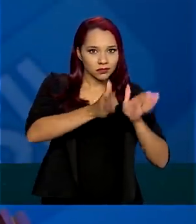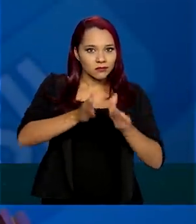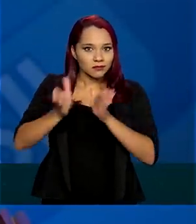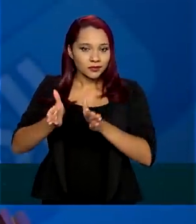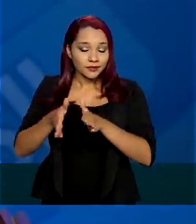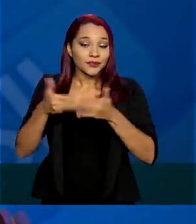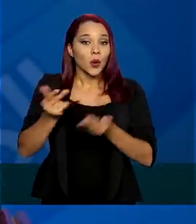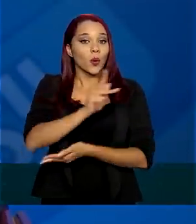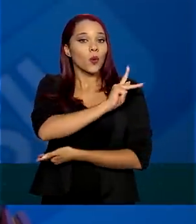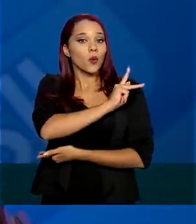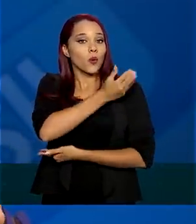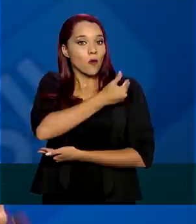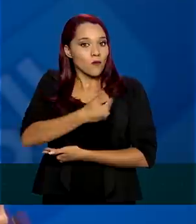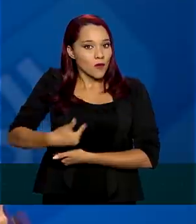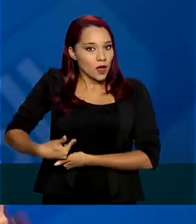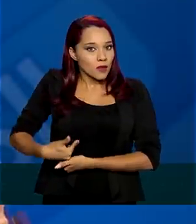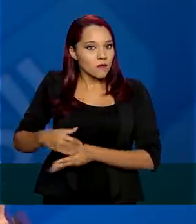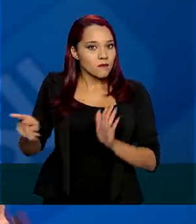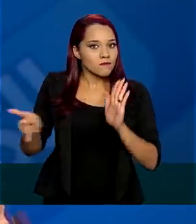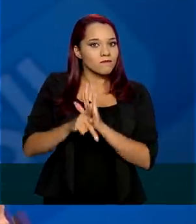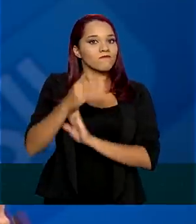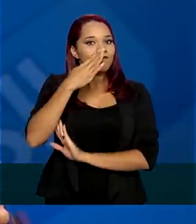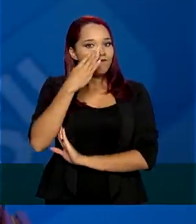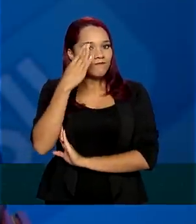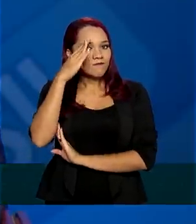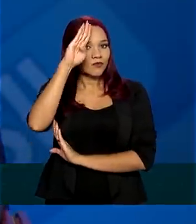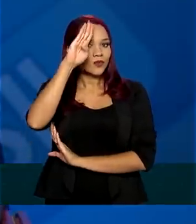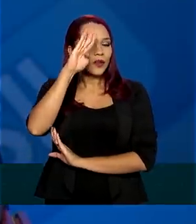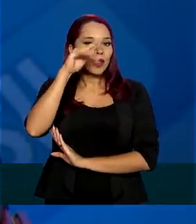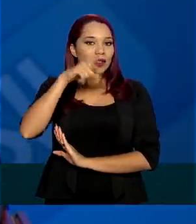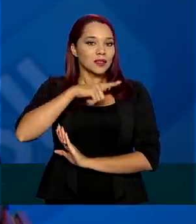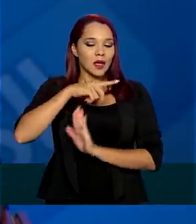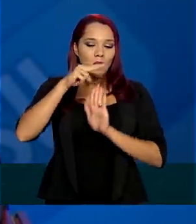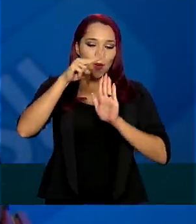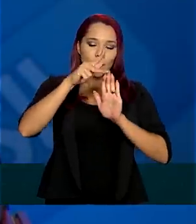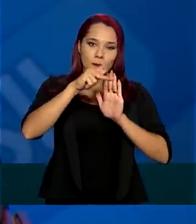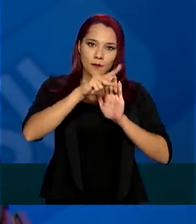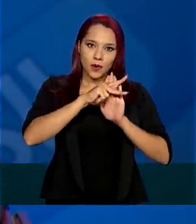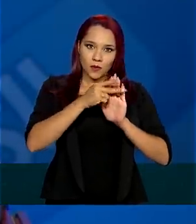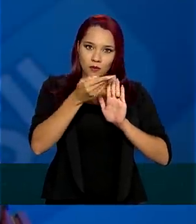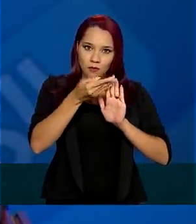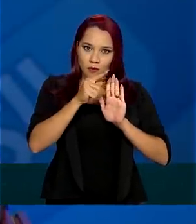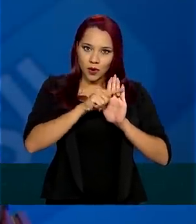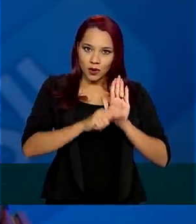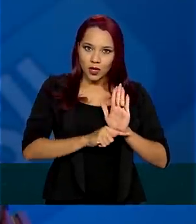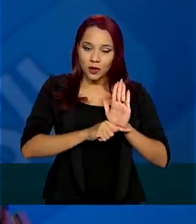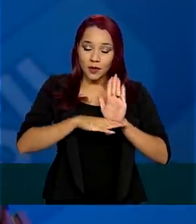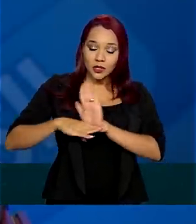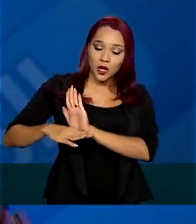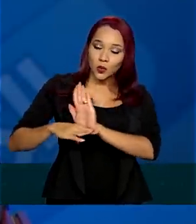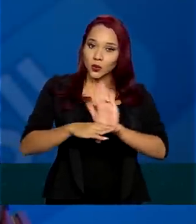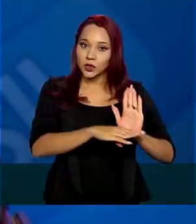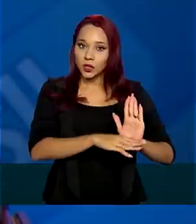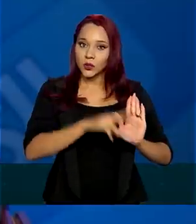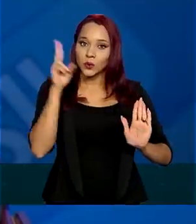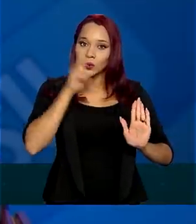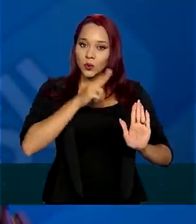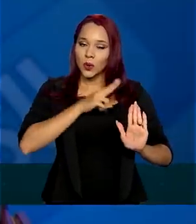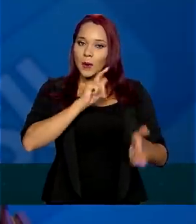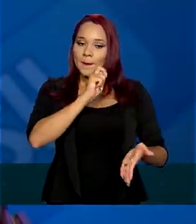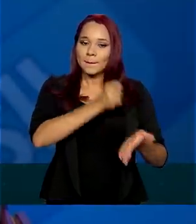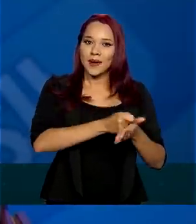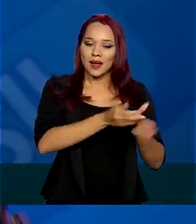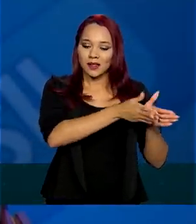Bolsonaro coloca de pé um programa de auxílio emergencial, paga, tem